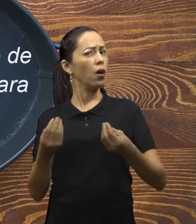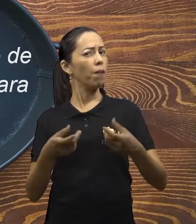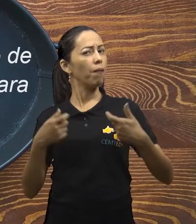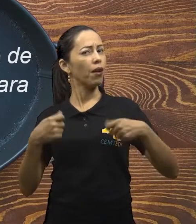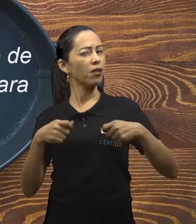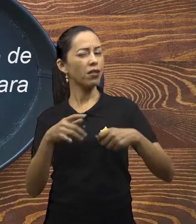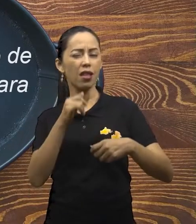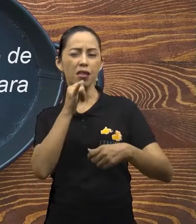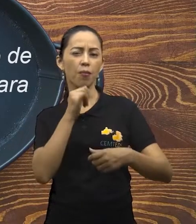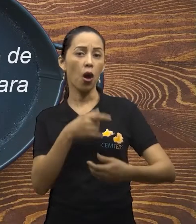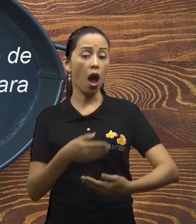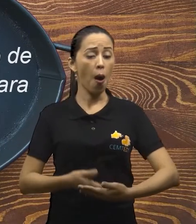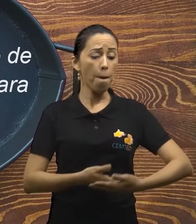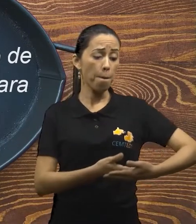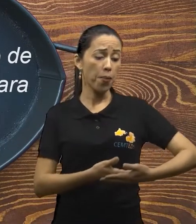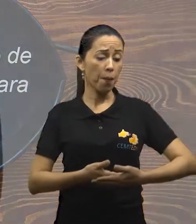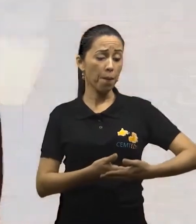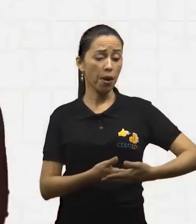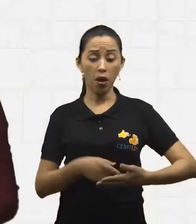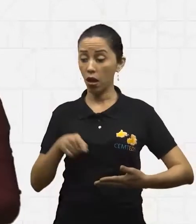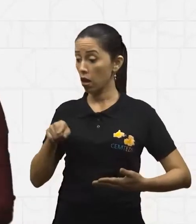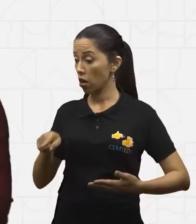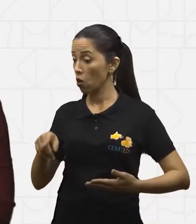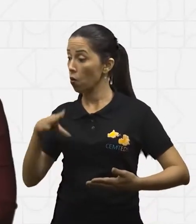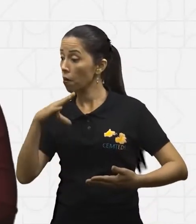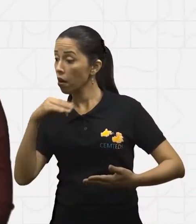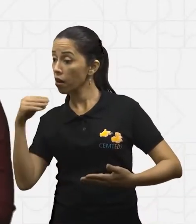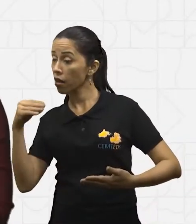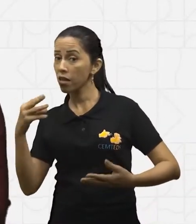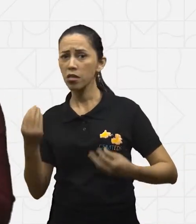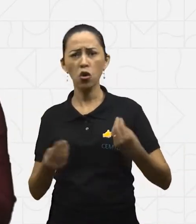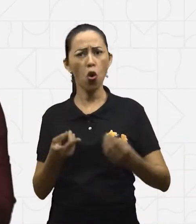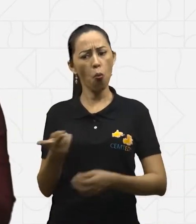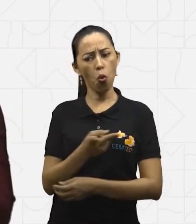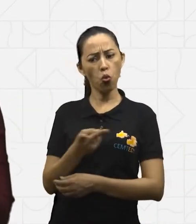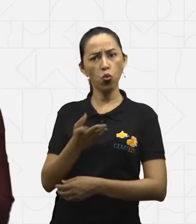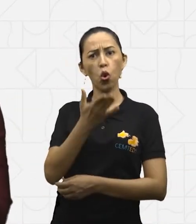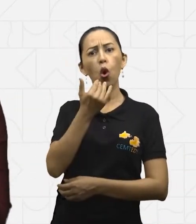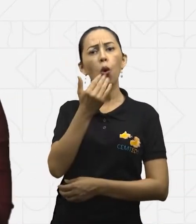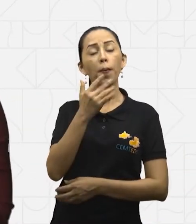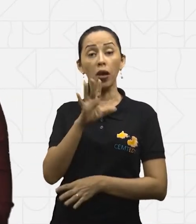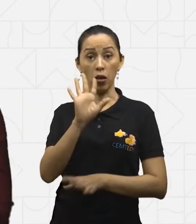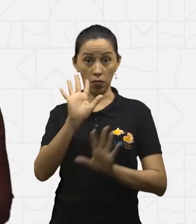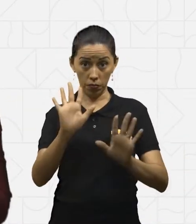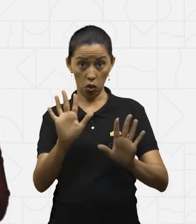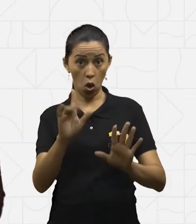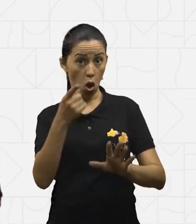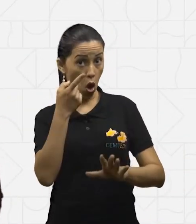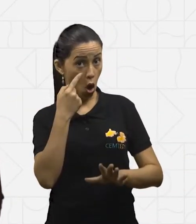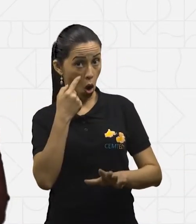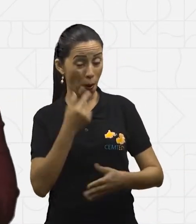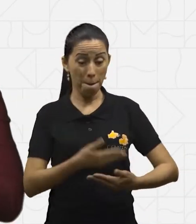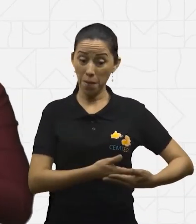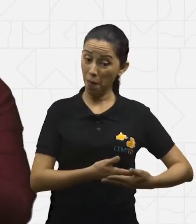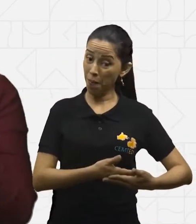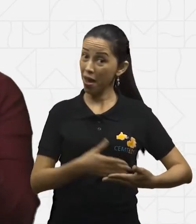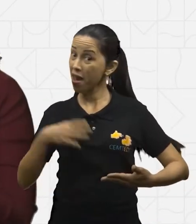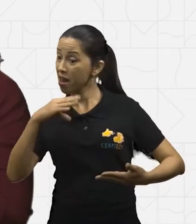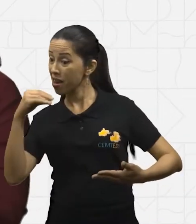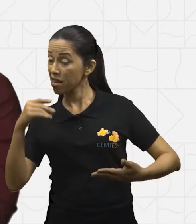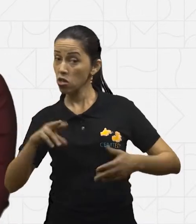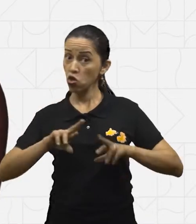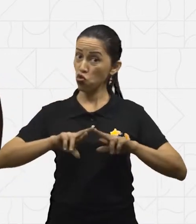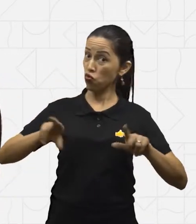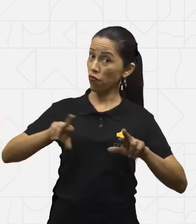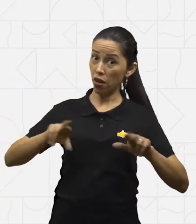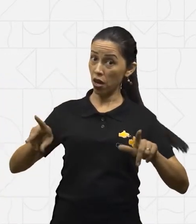uma criança para que ela cresça saudável? A alimentação do bebê e da criança são diferentes, né? O bebê, quando ele